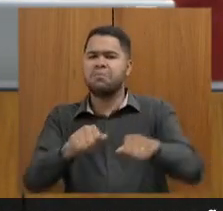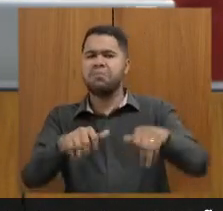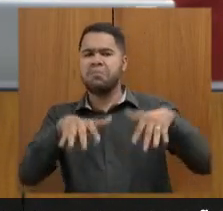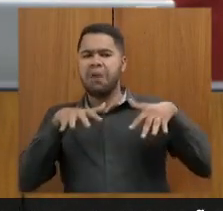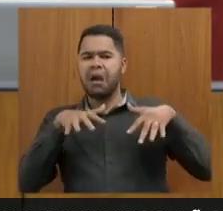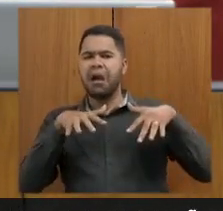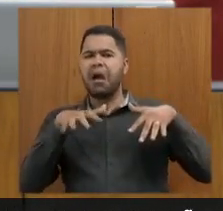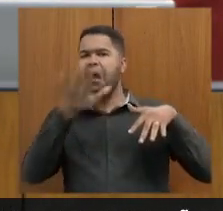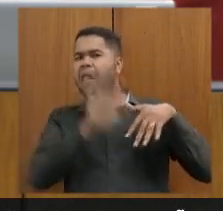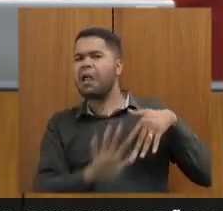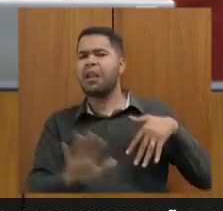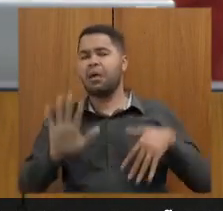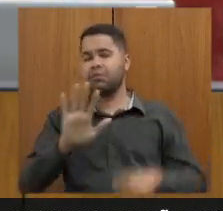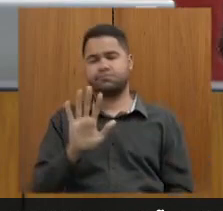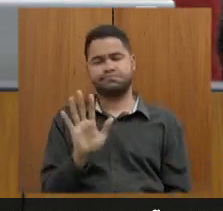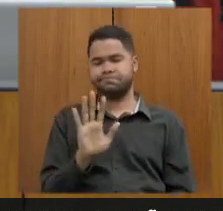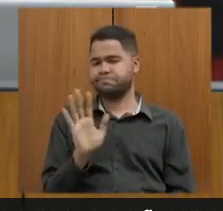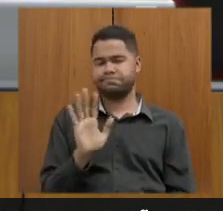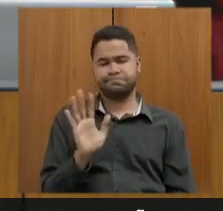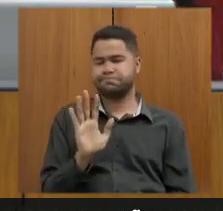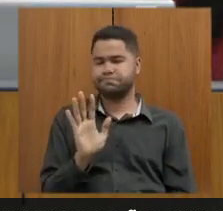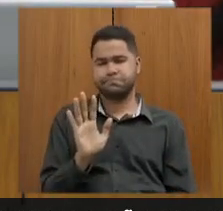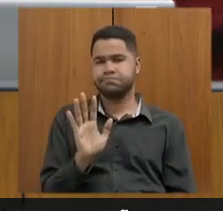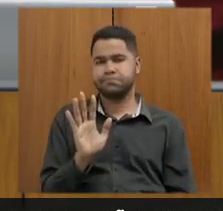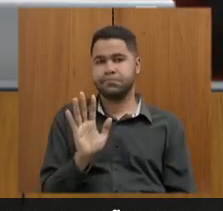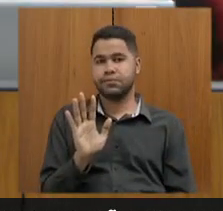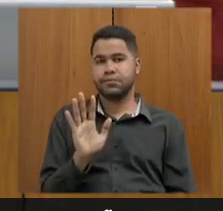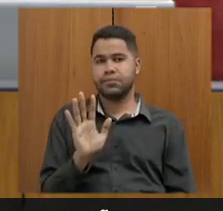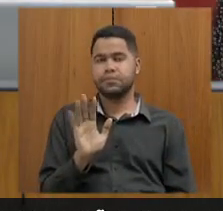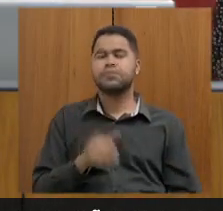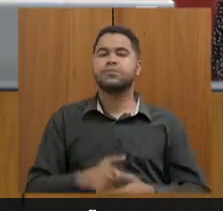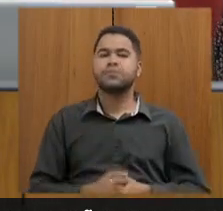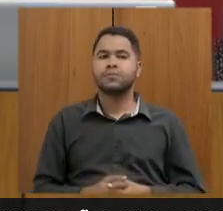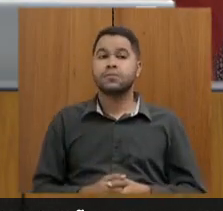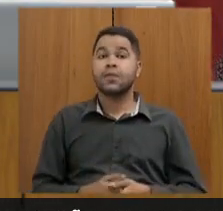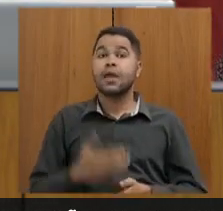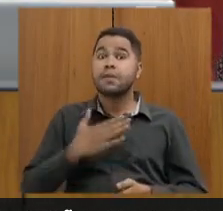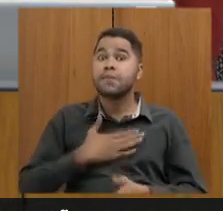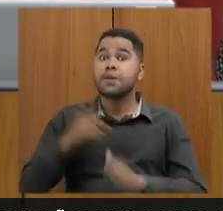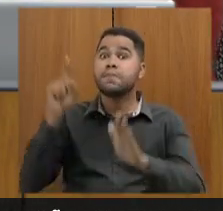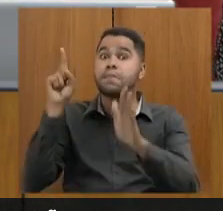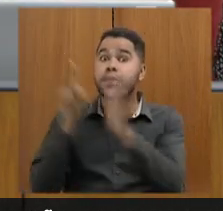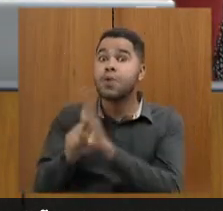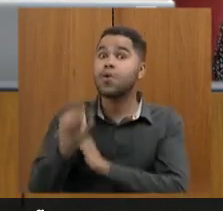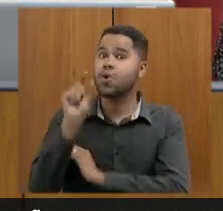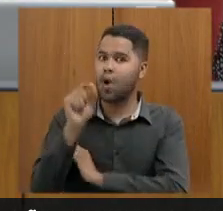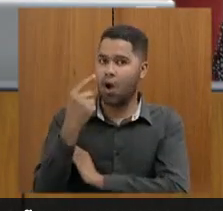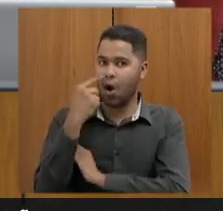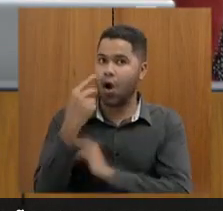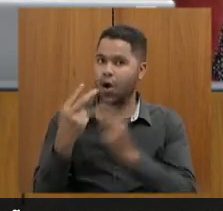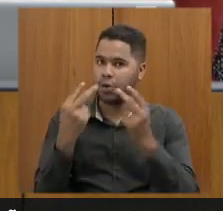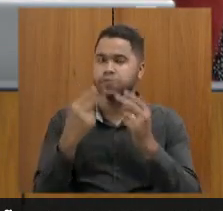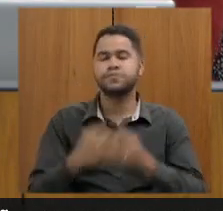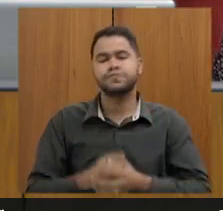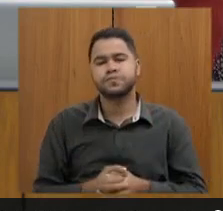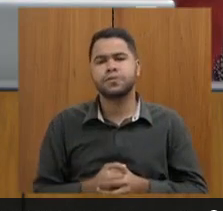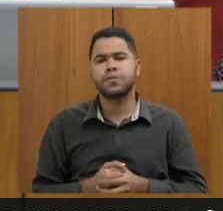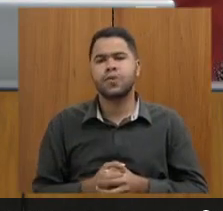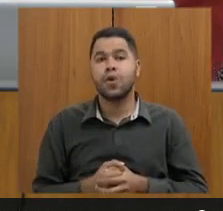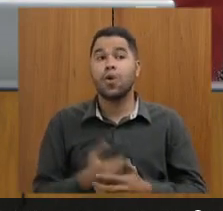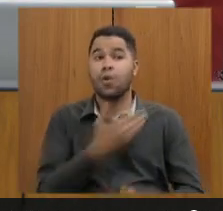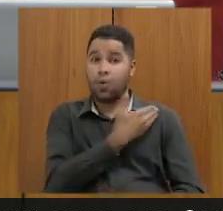que é mais ampla, mas é mais ampla. A minha pergunta é o seguinte. O governador